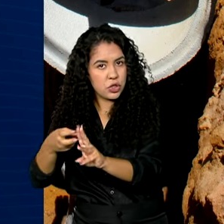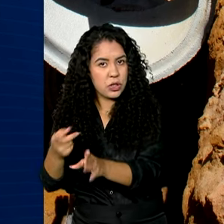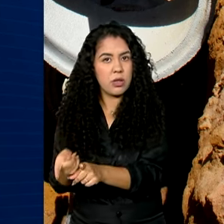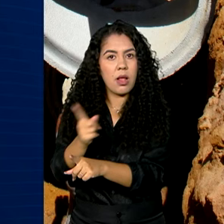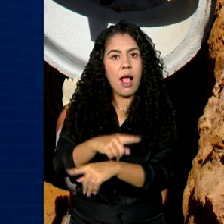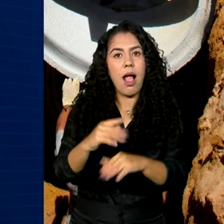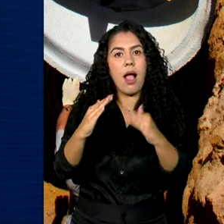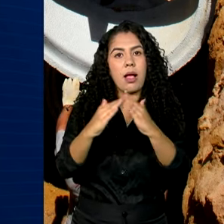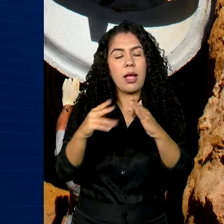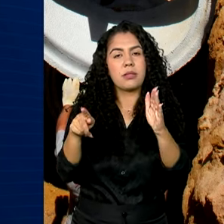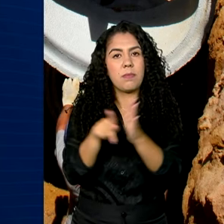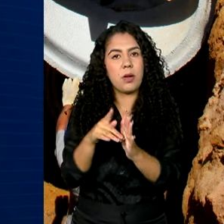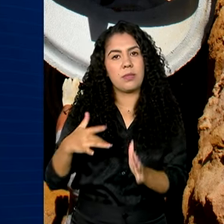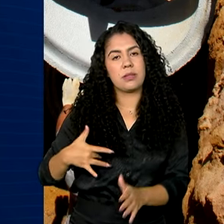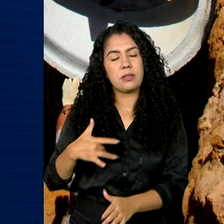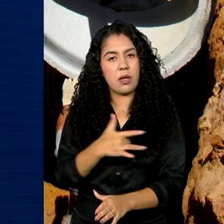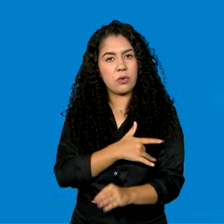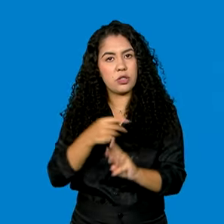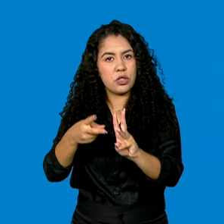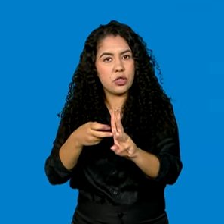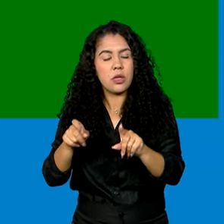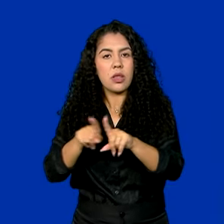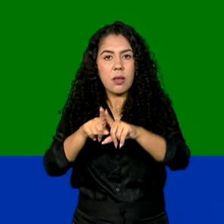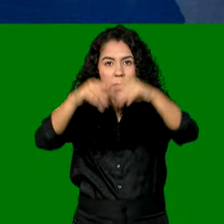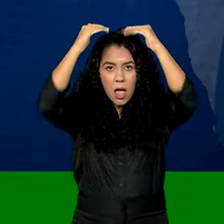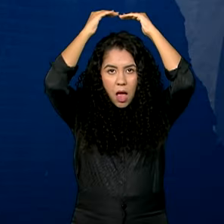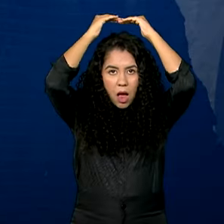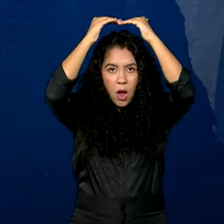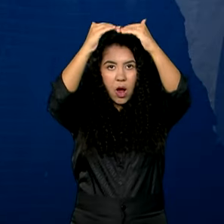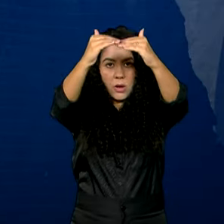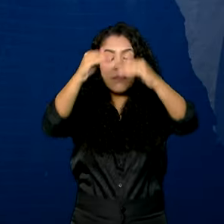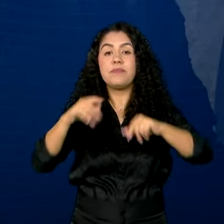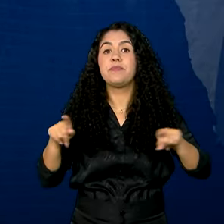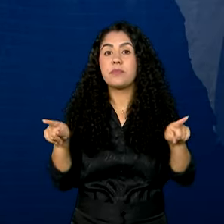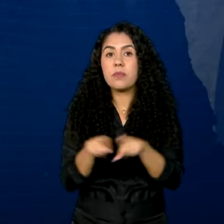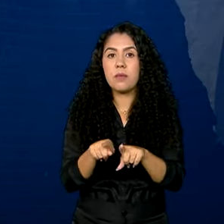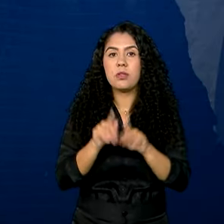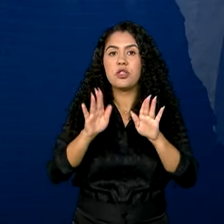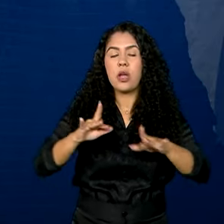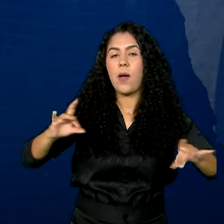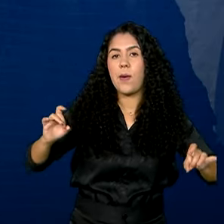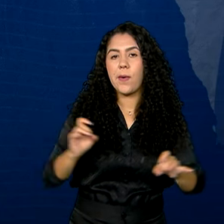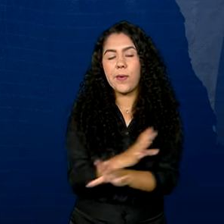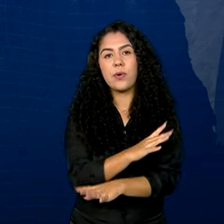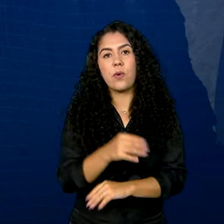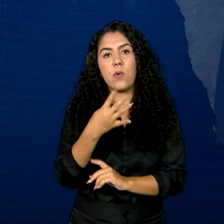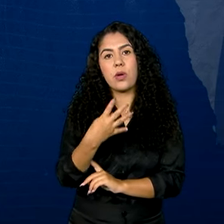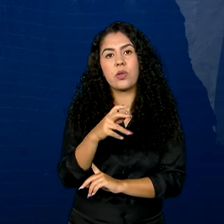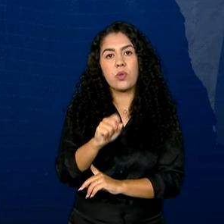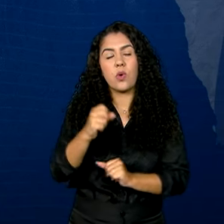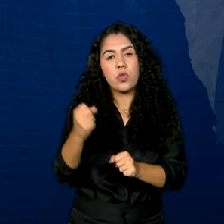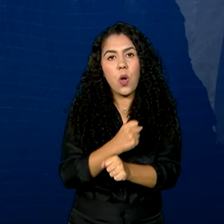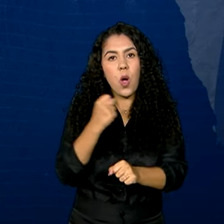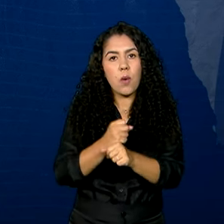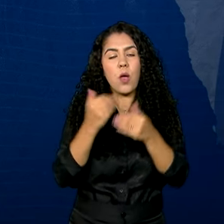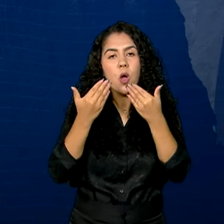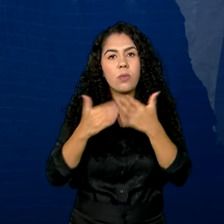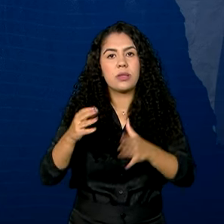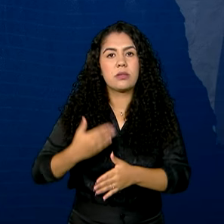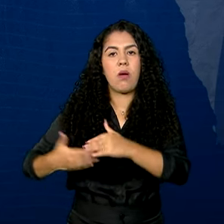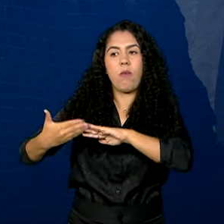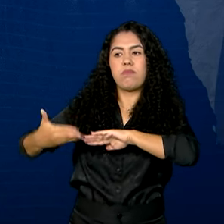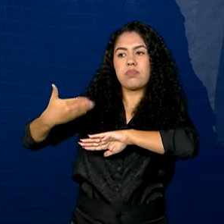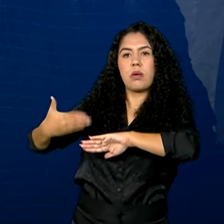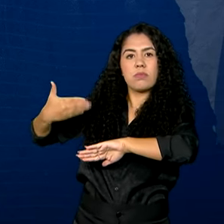saúde indígena e alojamentos. Também foram concluídas 48 obras iniciadas em anos anteriores,